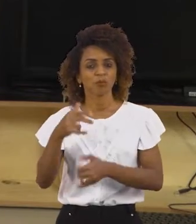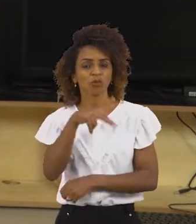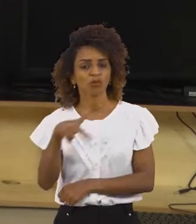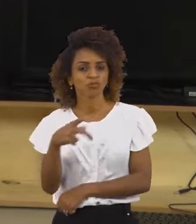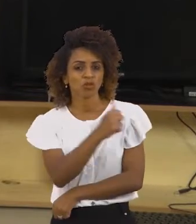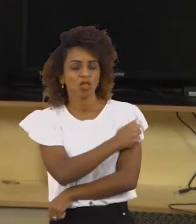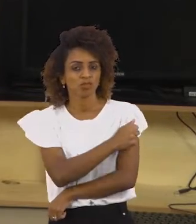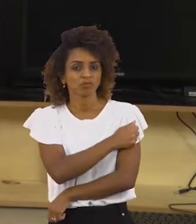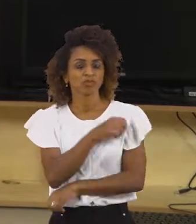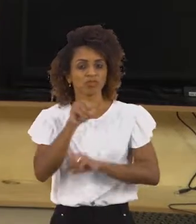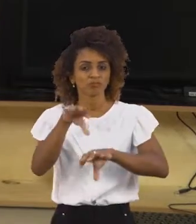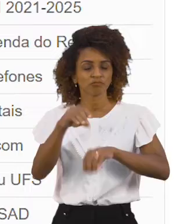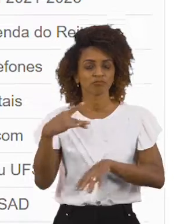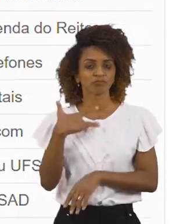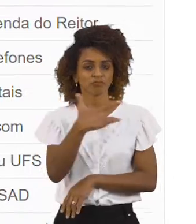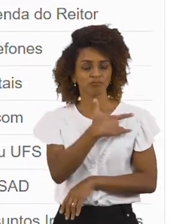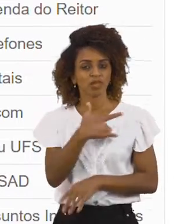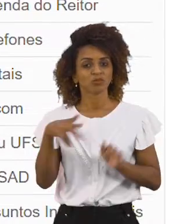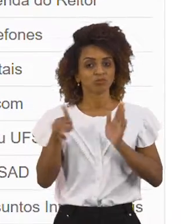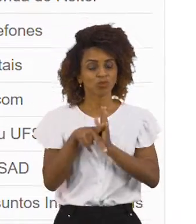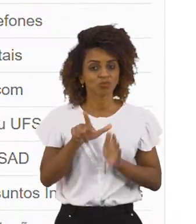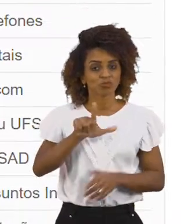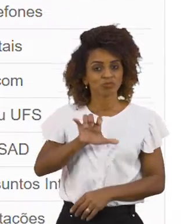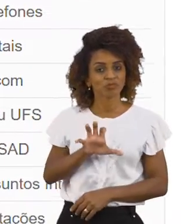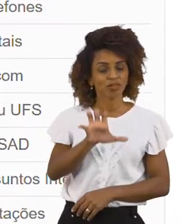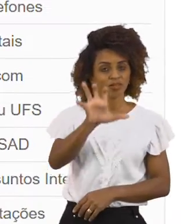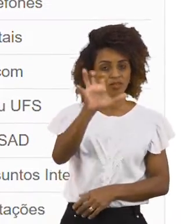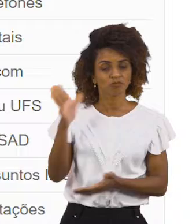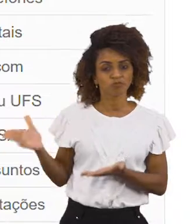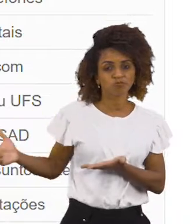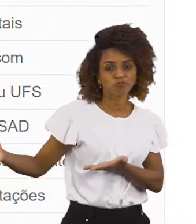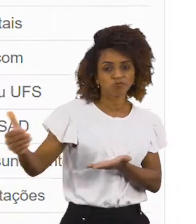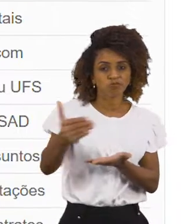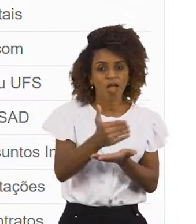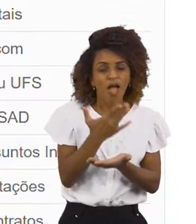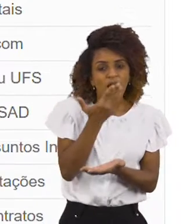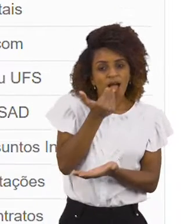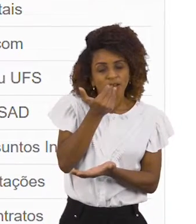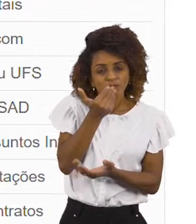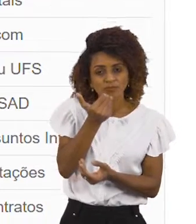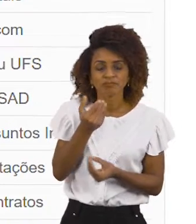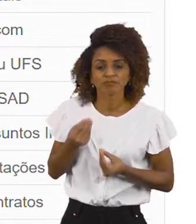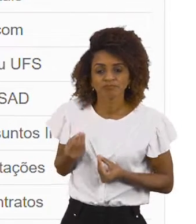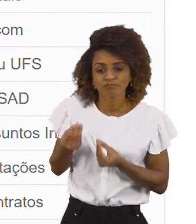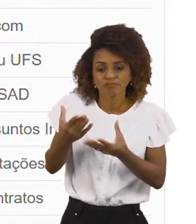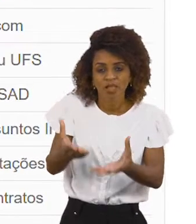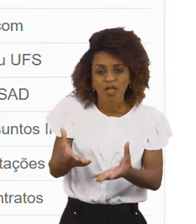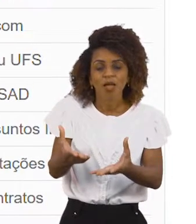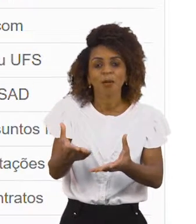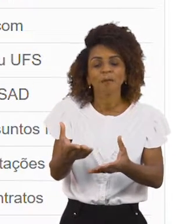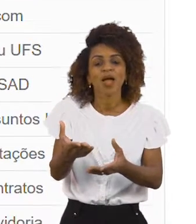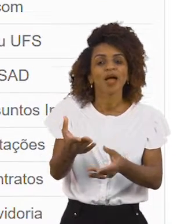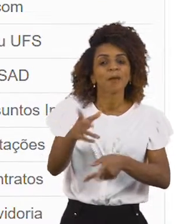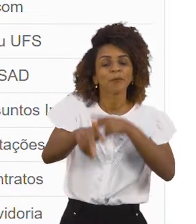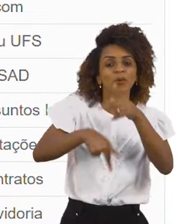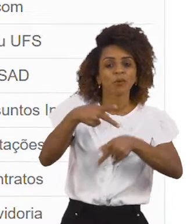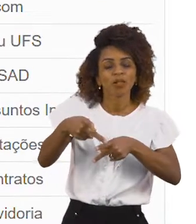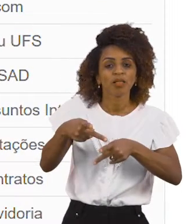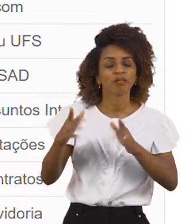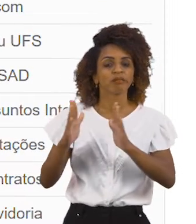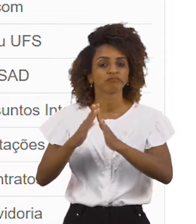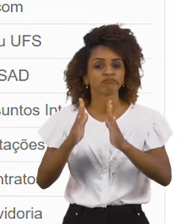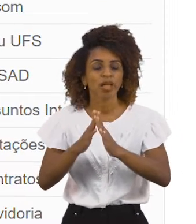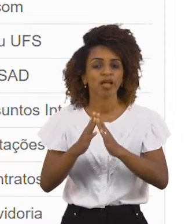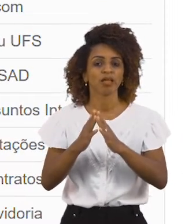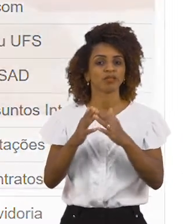de Educação e Saúde do Campo de Lagarto arrecadou e doou mais de 5 toneladas de alimentos não perecíveis para moradores